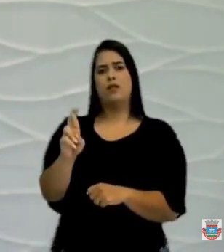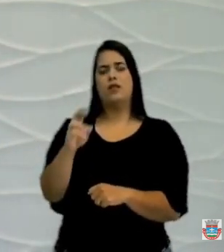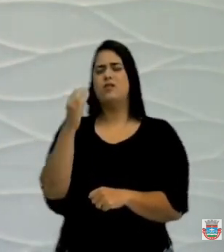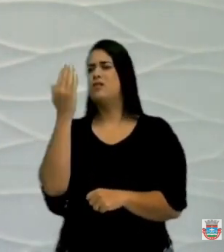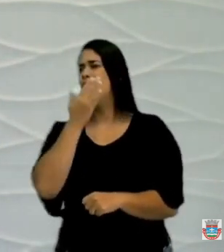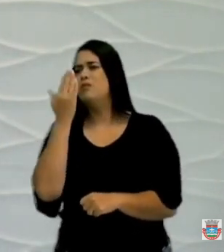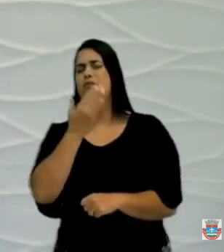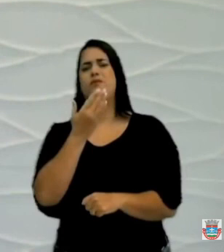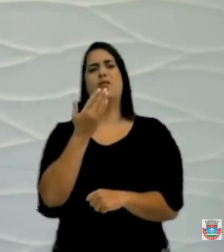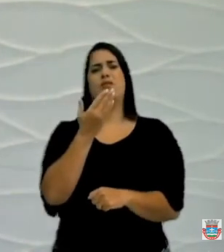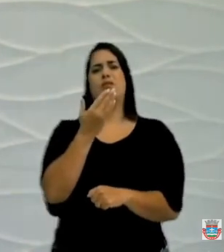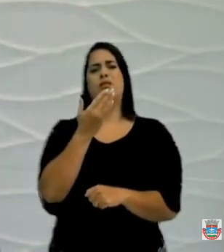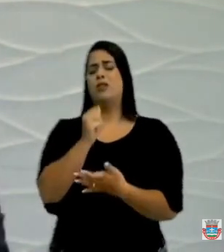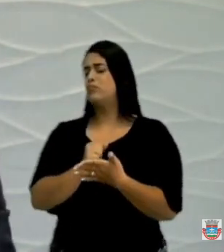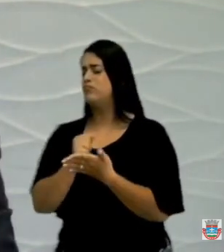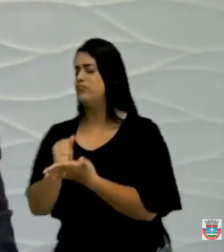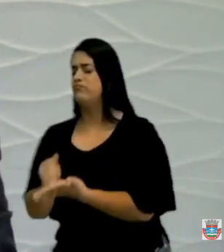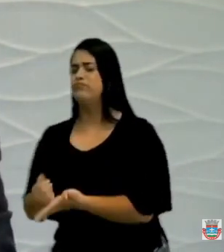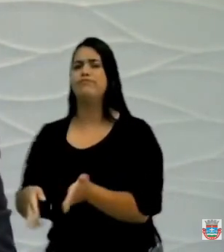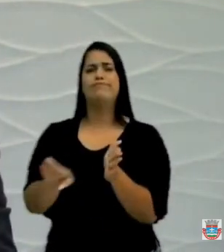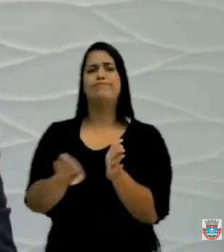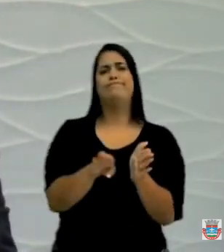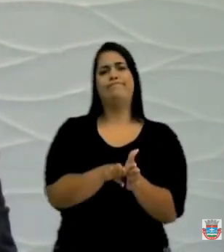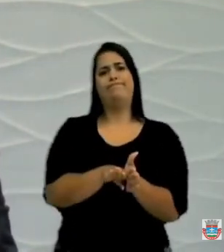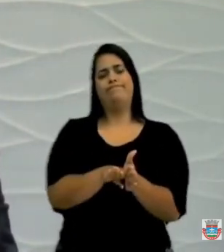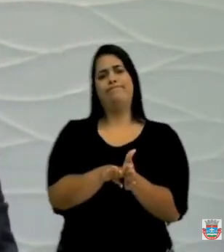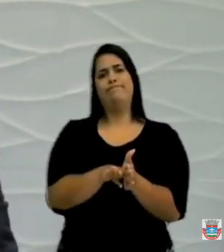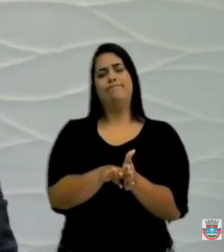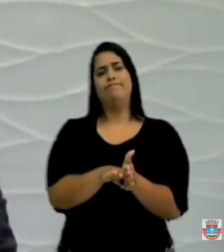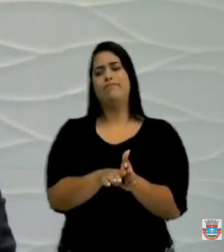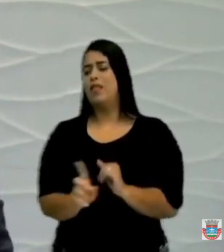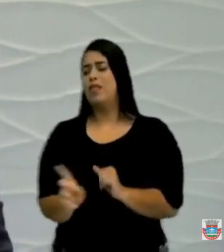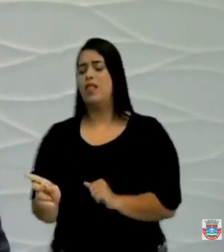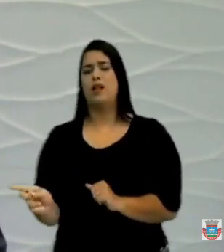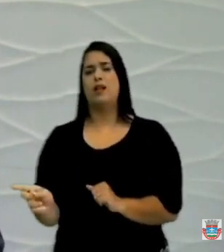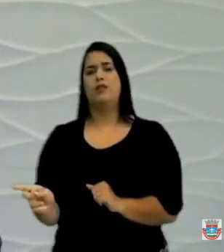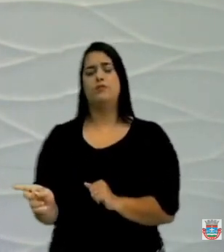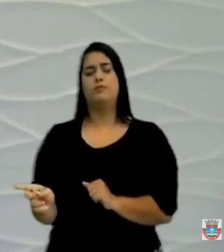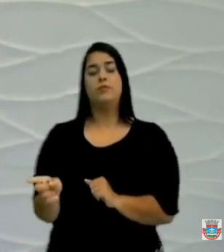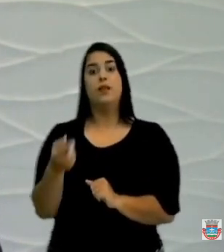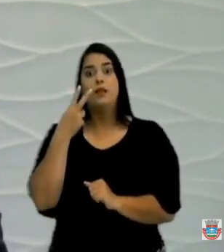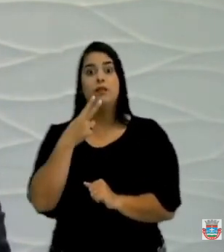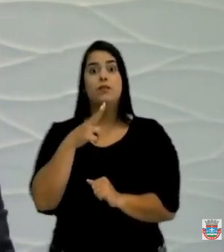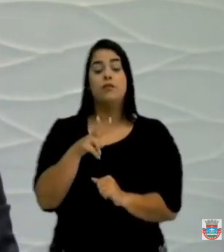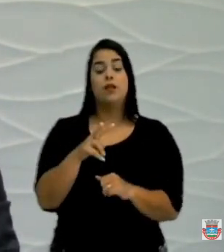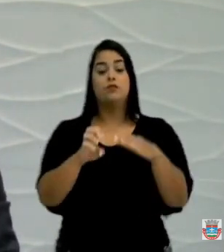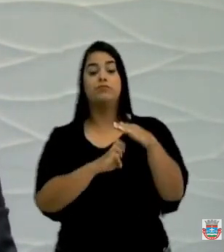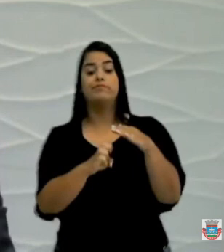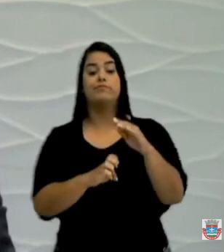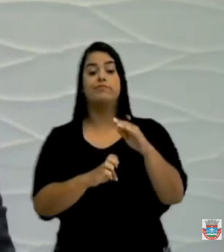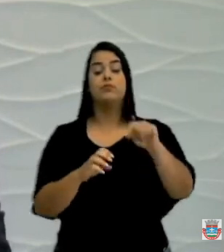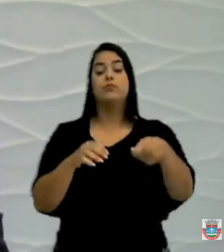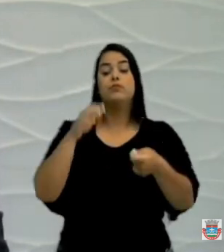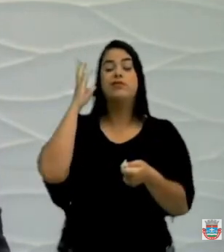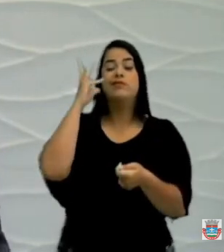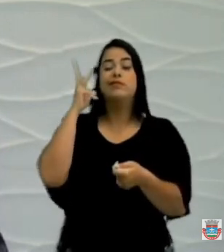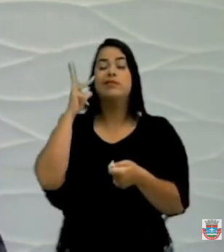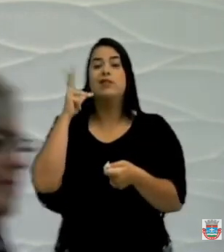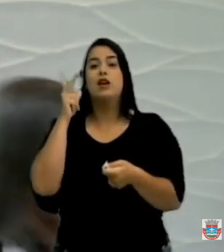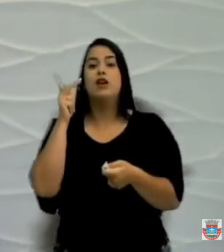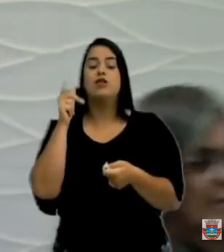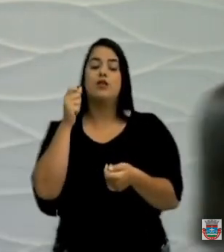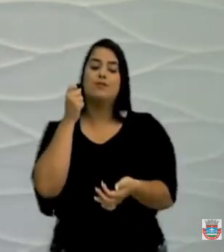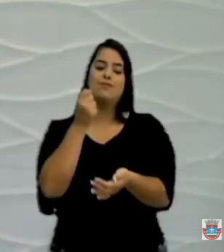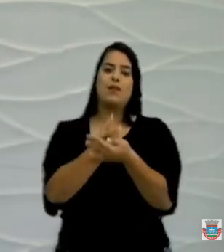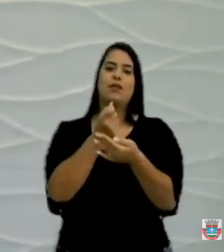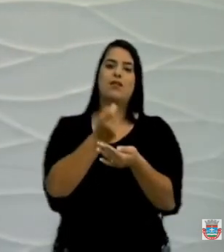não vê essas ações chegando como deveria chegar. A gente vê o empresário de Zé Almeida ter tirado do bolso, construído